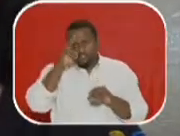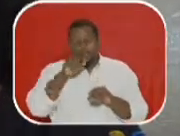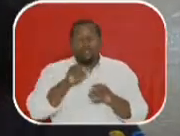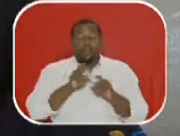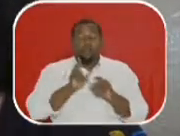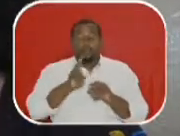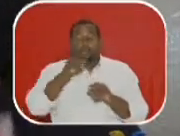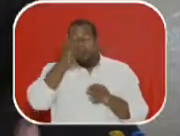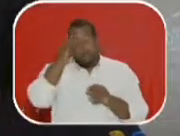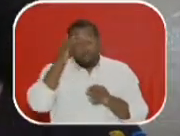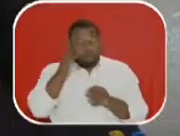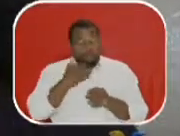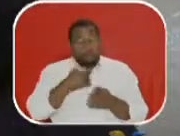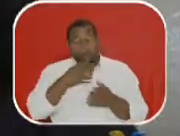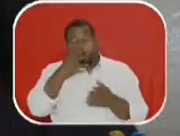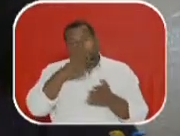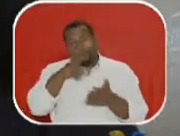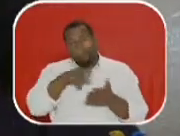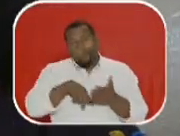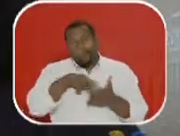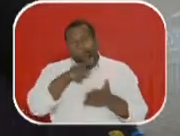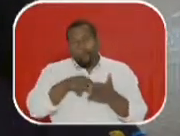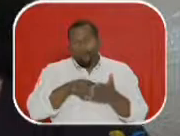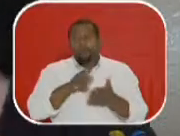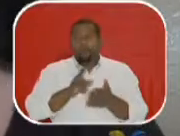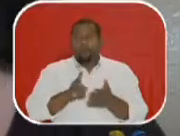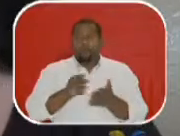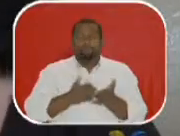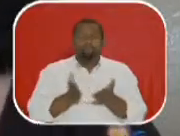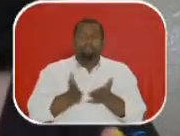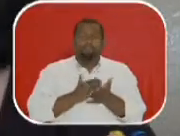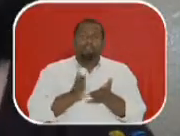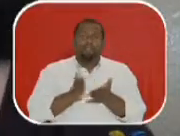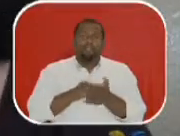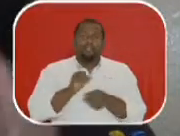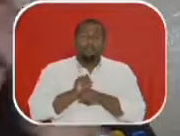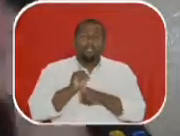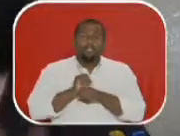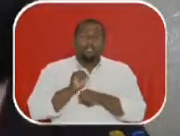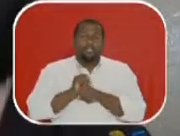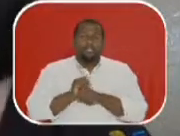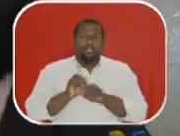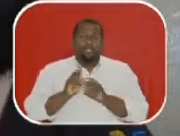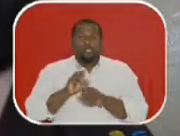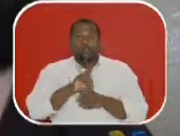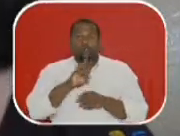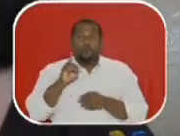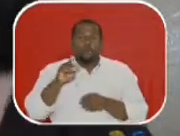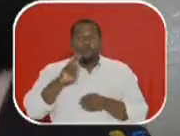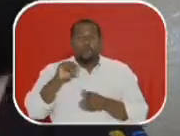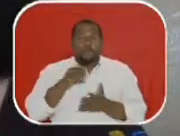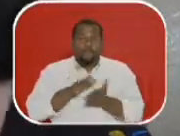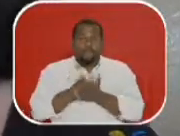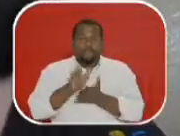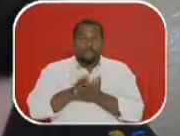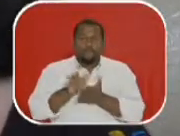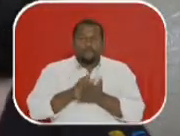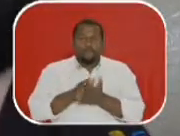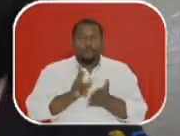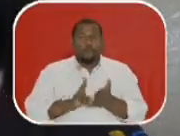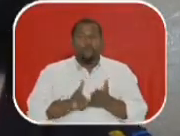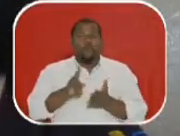ávidamente acompanhadas pelos leitores. Quer dizer, o que é você acompanhar um folhetim, esperar aquele dia, né? Em que vai sair